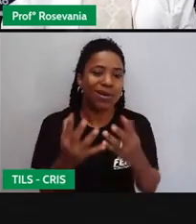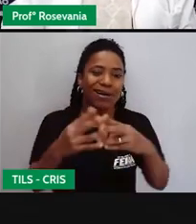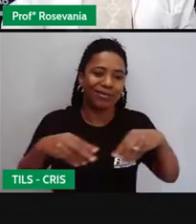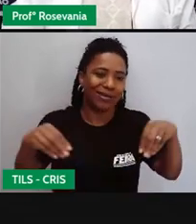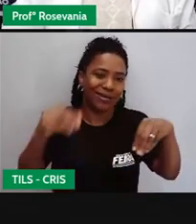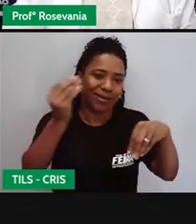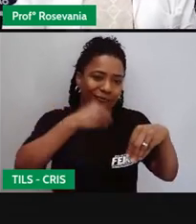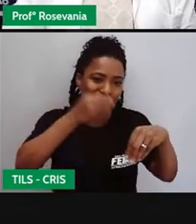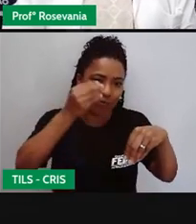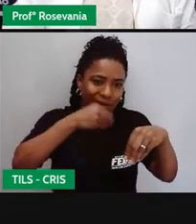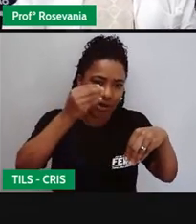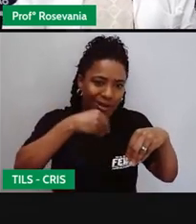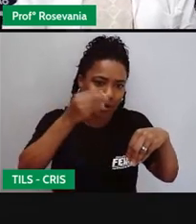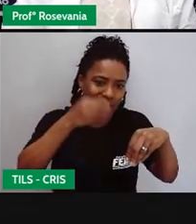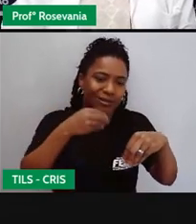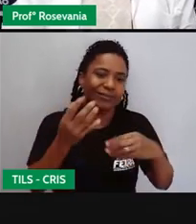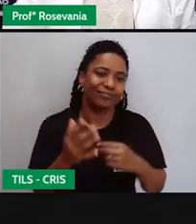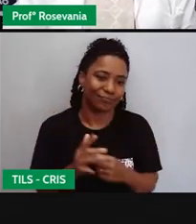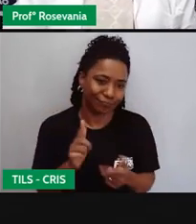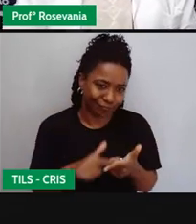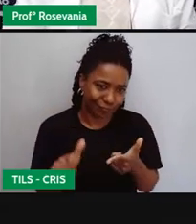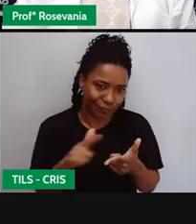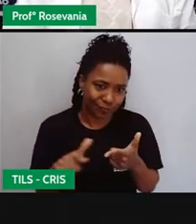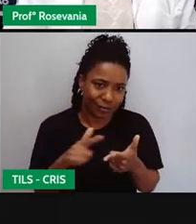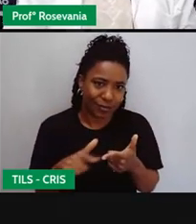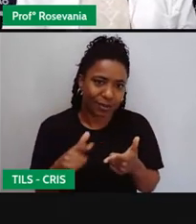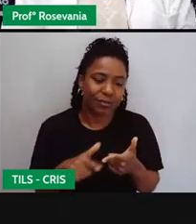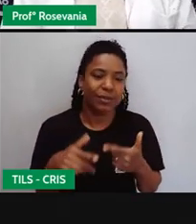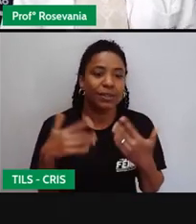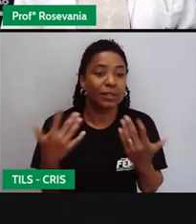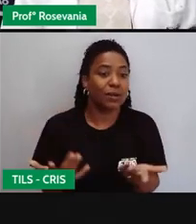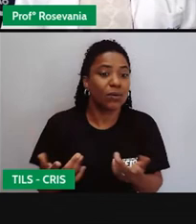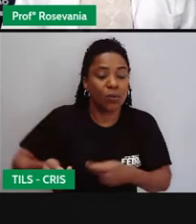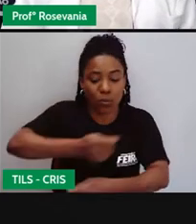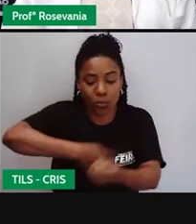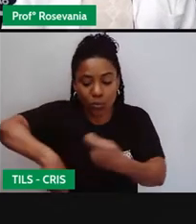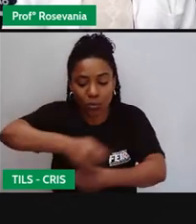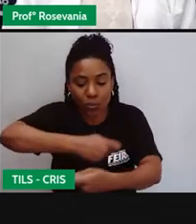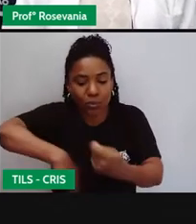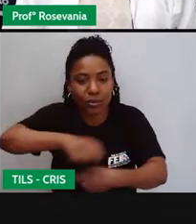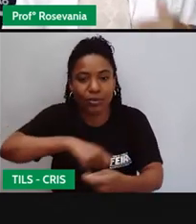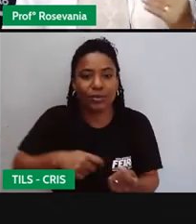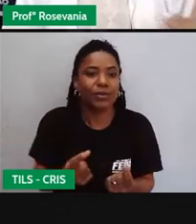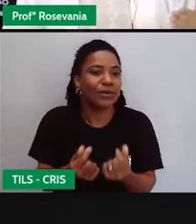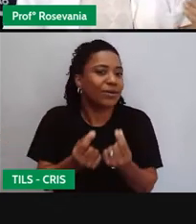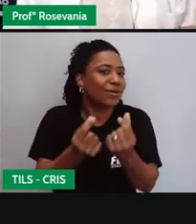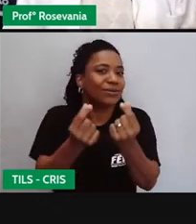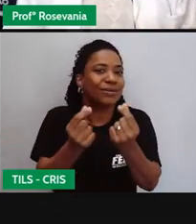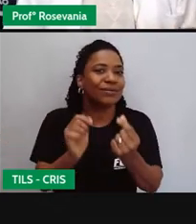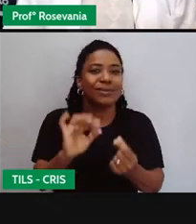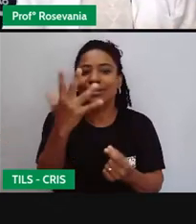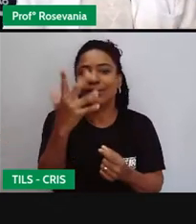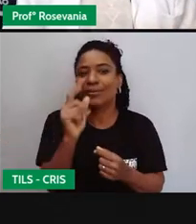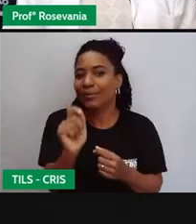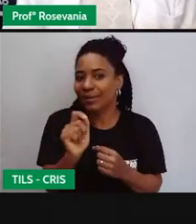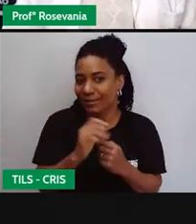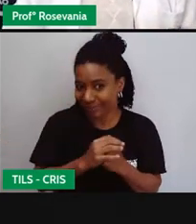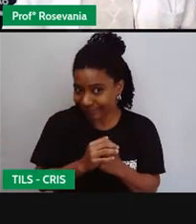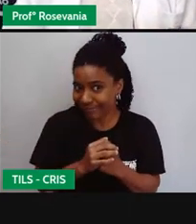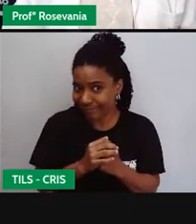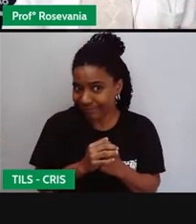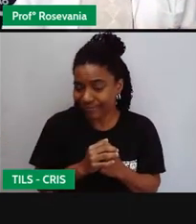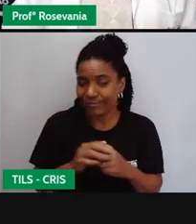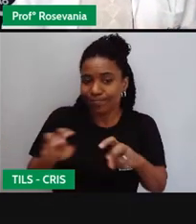infelizmente, com esse agronegócio, a gente também não começou a respeitar muito as questões ambientais. gente estava muito preocupado mesmo com a questão